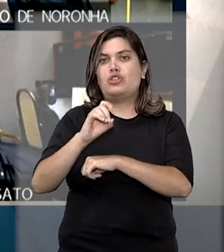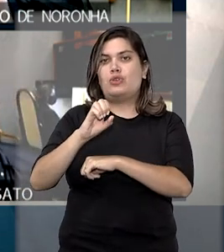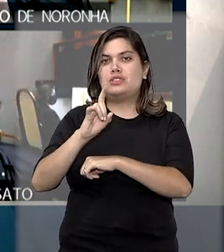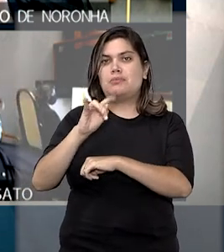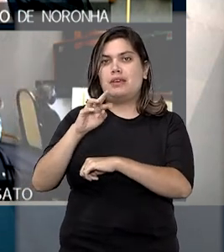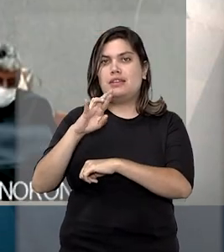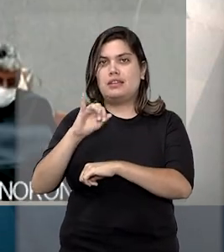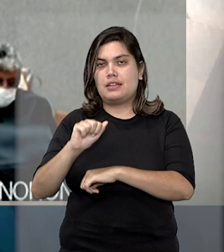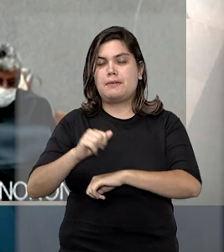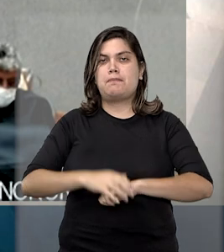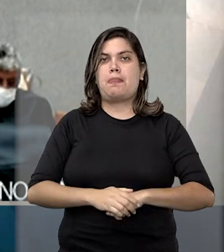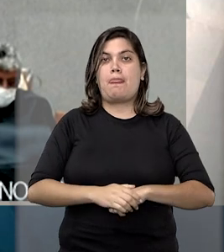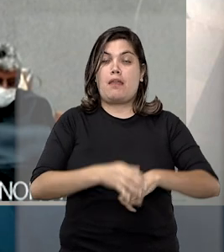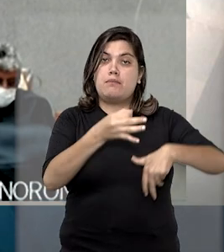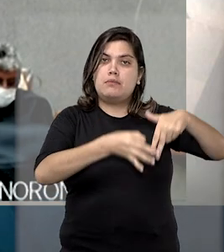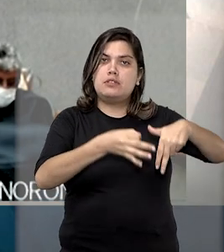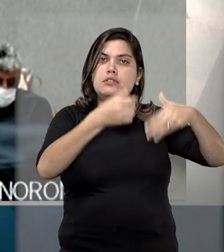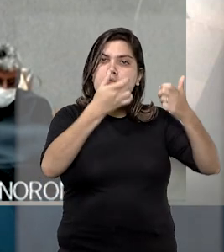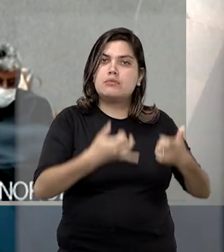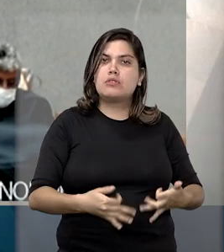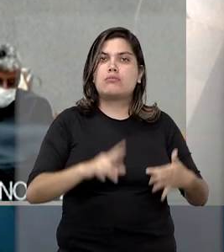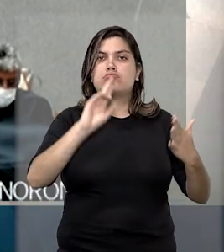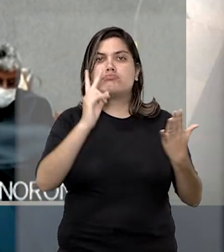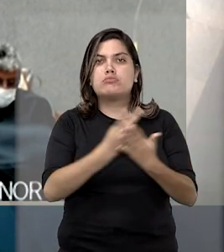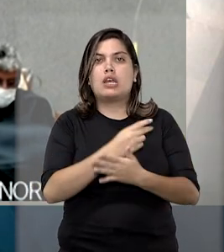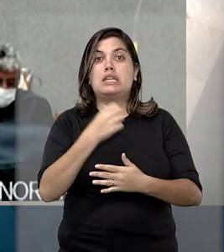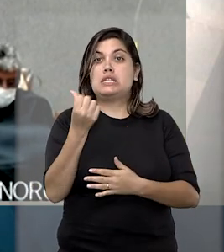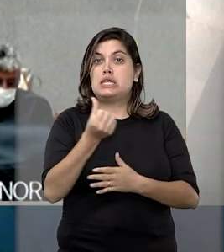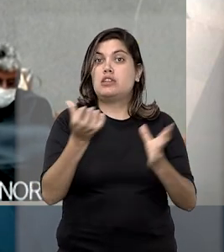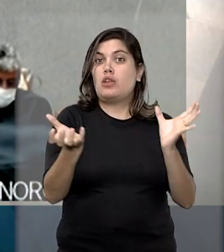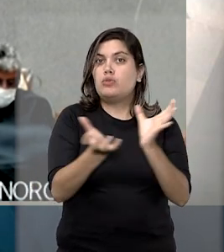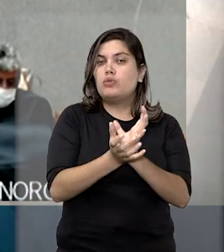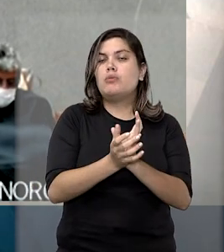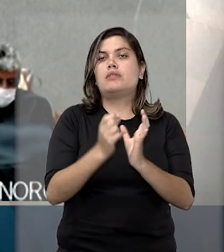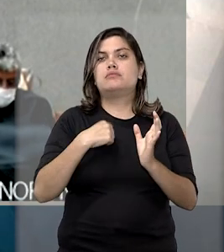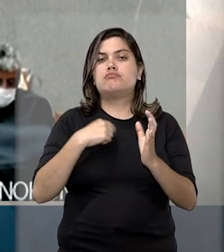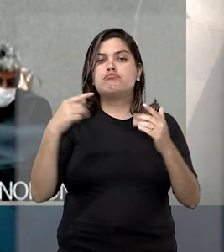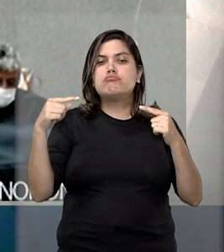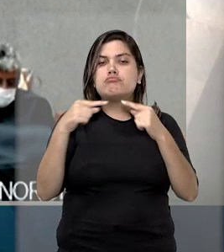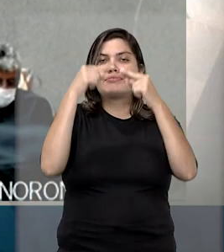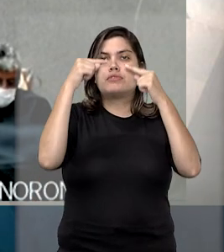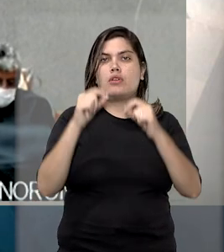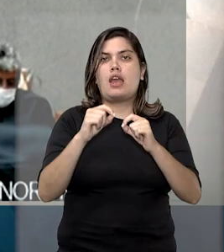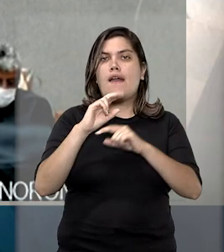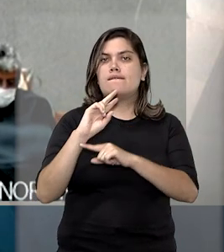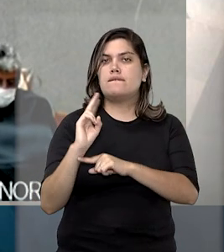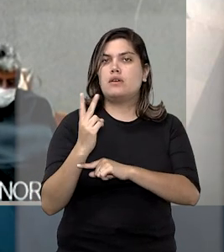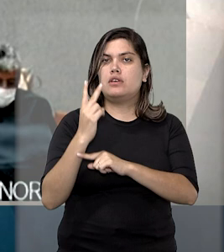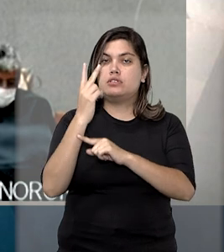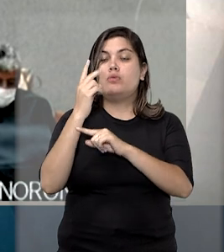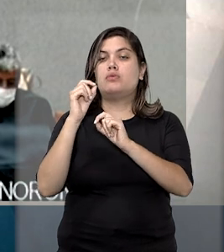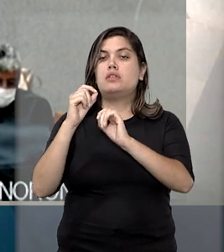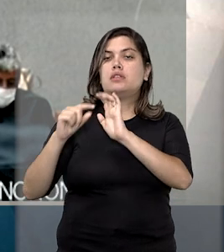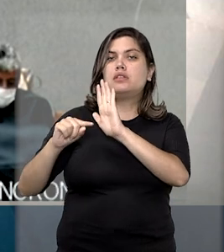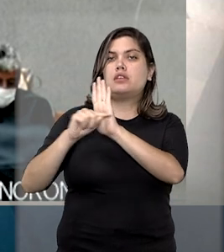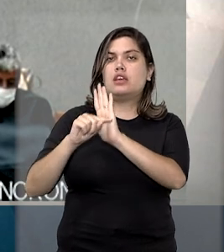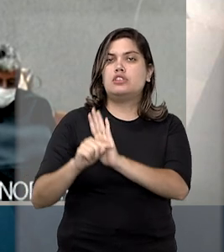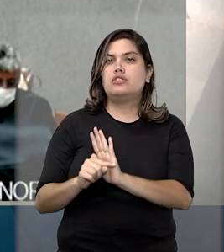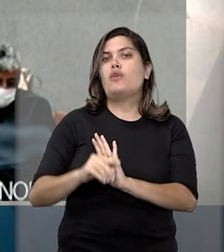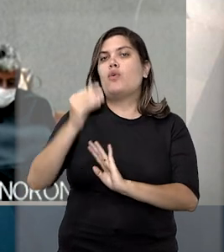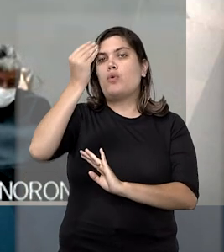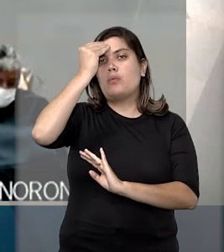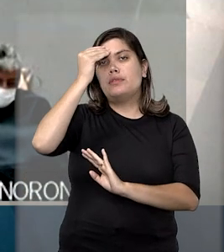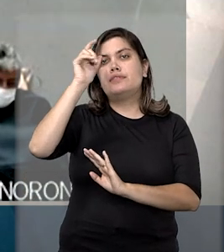dosimetria. O ministro também citou o precedente em que a sexta turma definiu como adequada a valoração negativa da